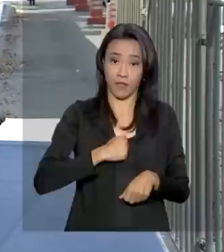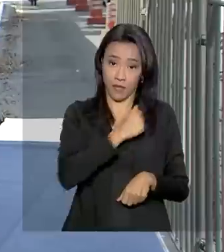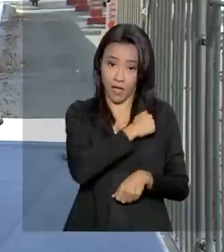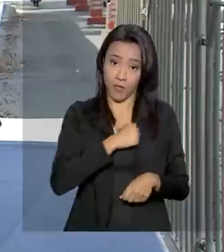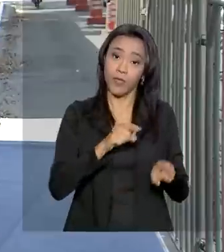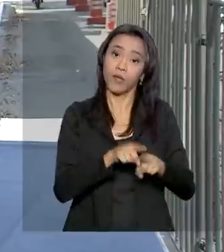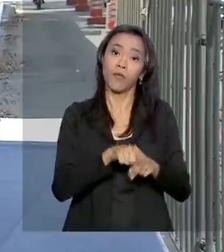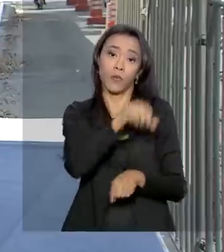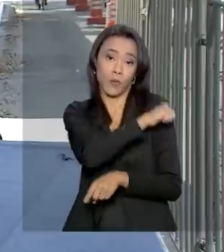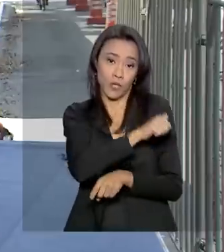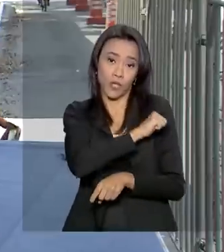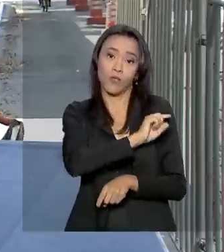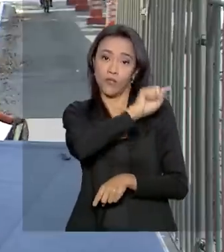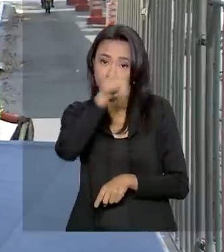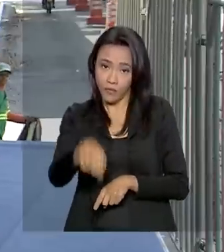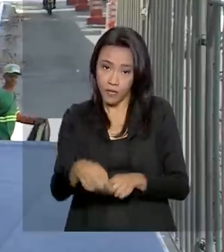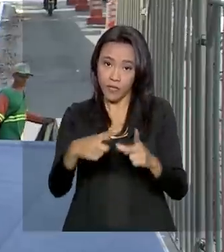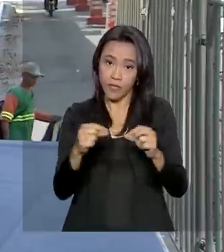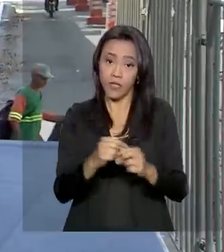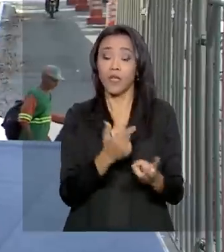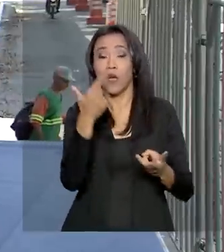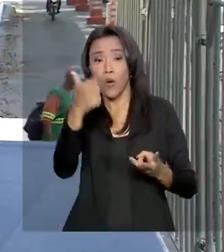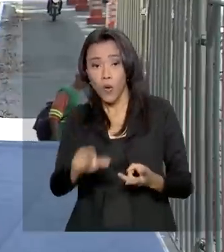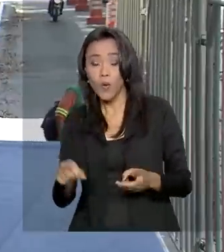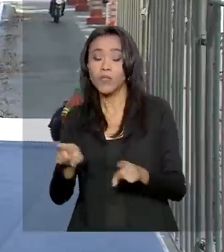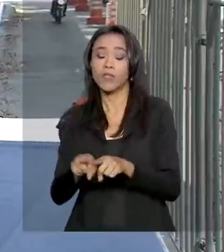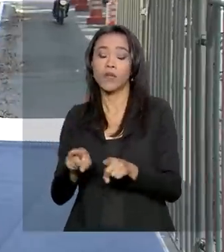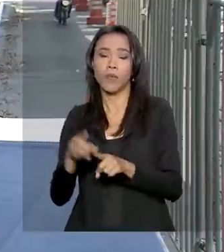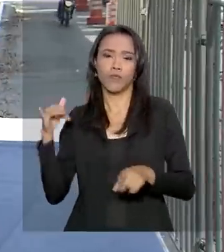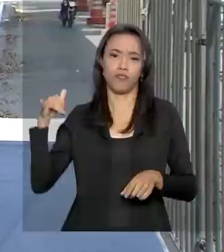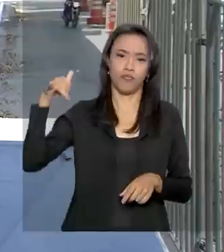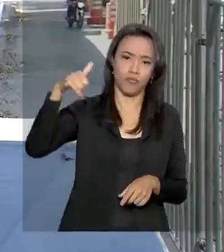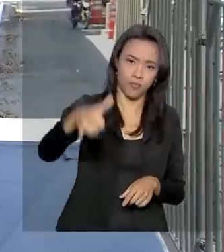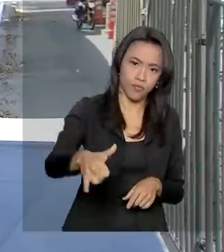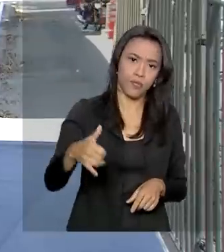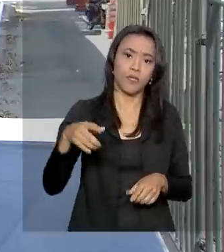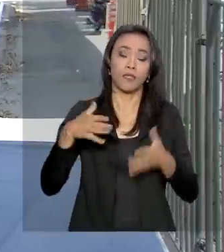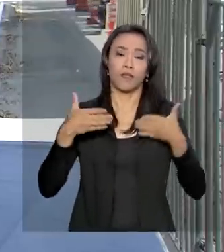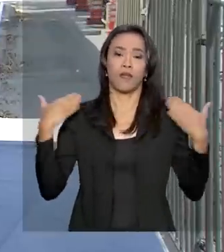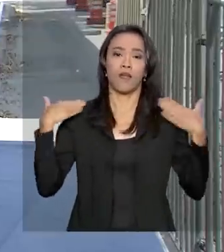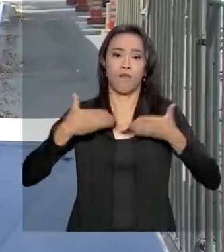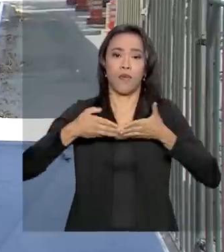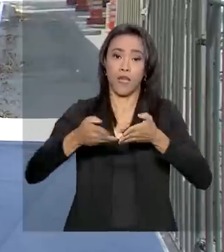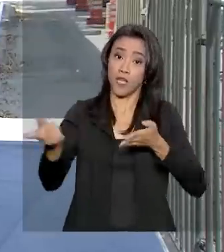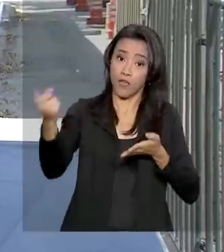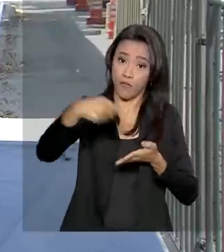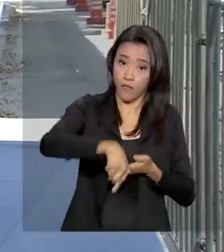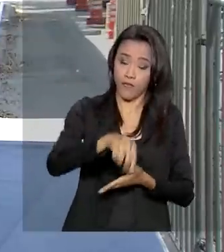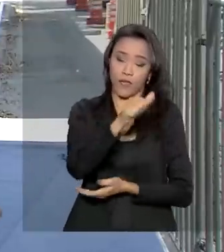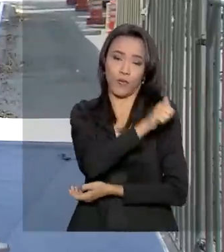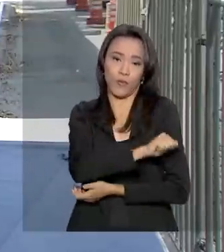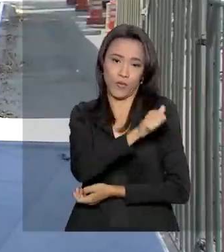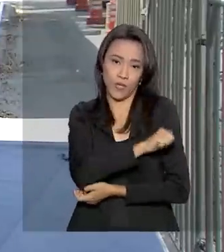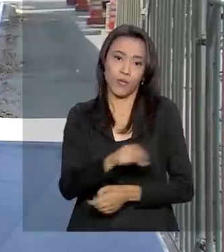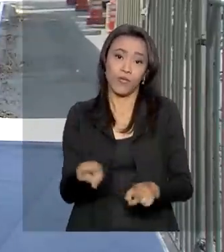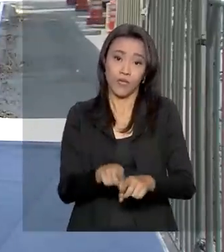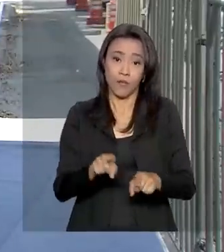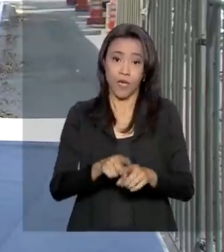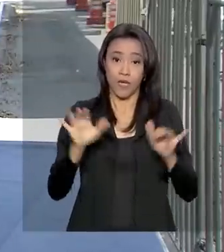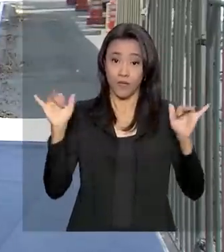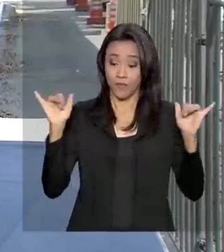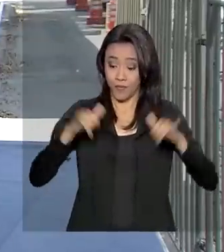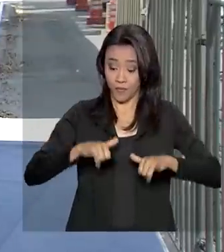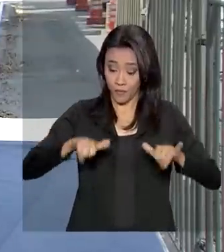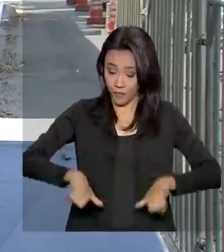aeronaves do Exército Brasileiro que vem de São Paulo, aeronaves da Marinha que vem do Rio de Janeiro e a Esquadrilha da